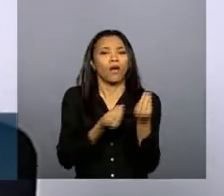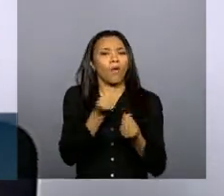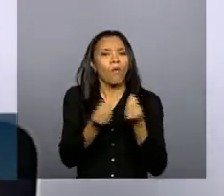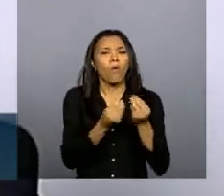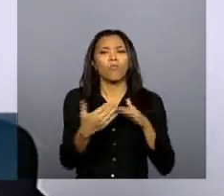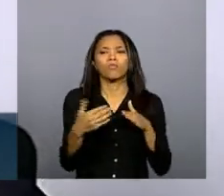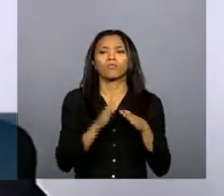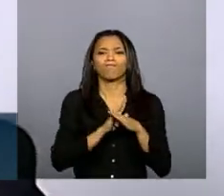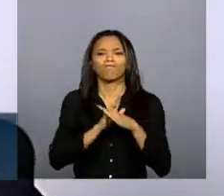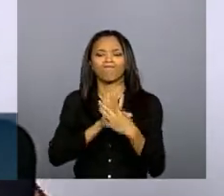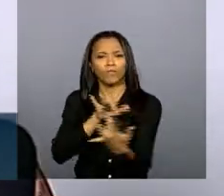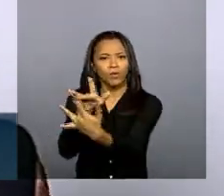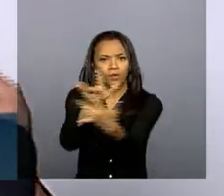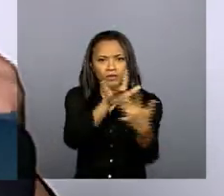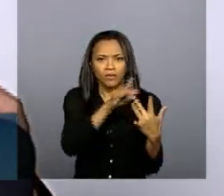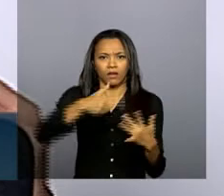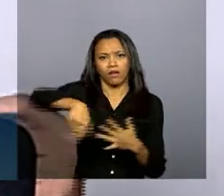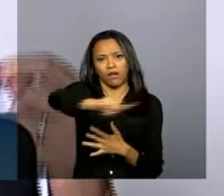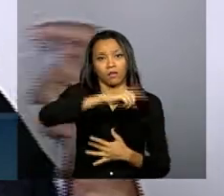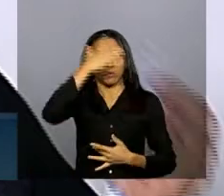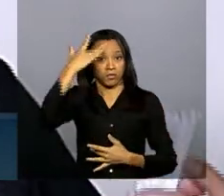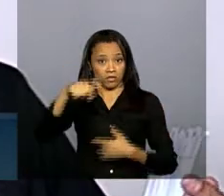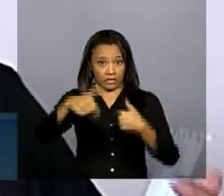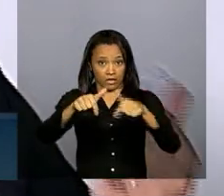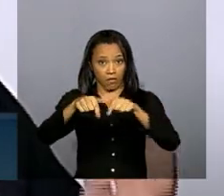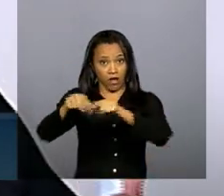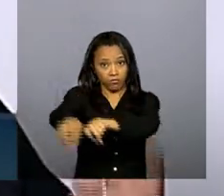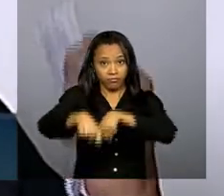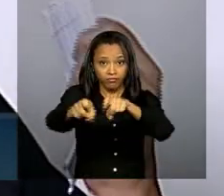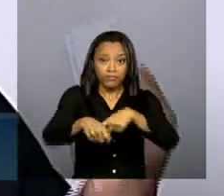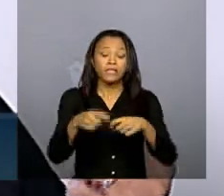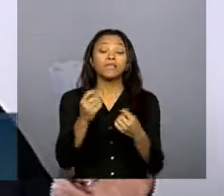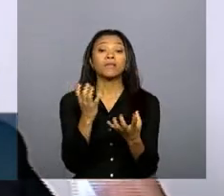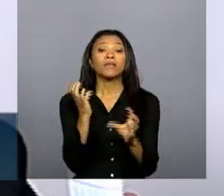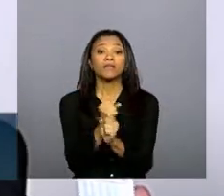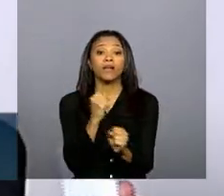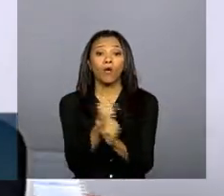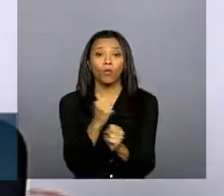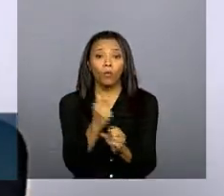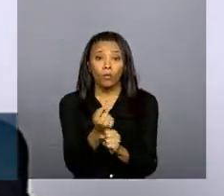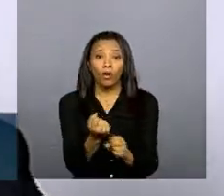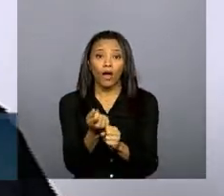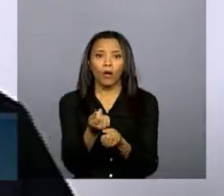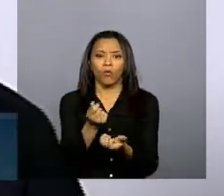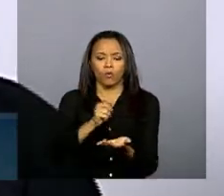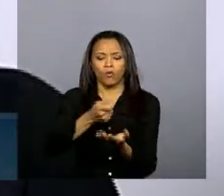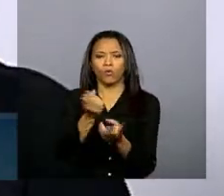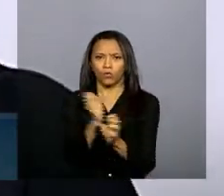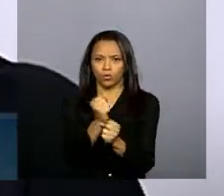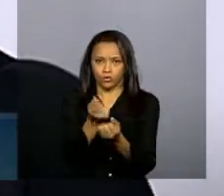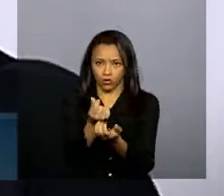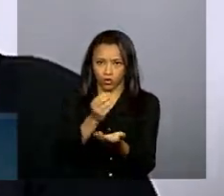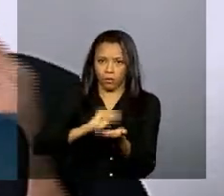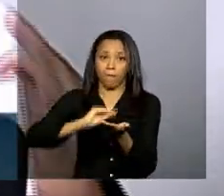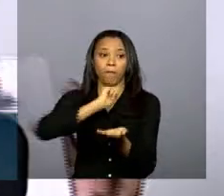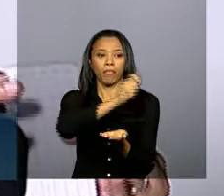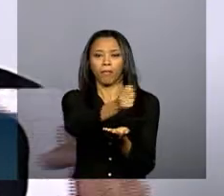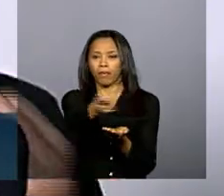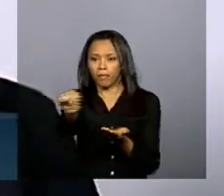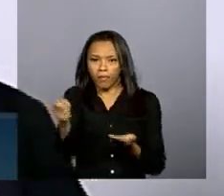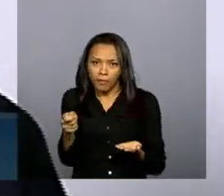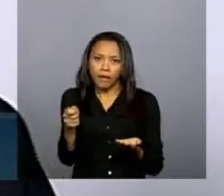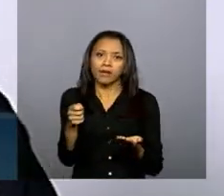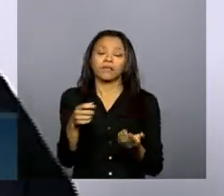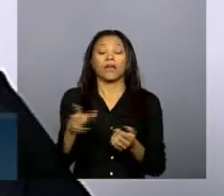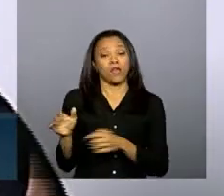proprietário exitoso em relação ao método de calcular a remuneração pagamento de serviços ambientais ou seja nós temos êxito a ministra